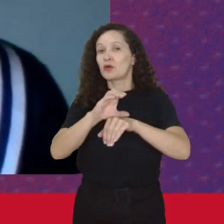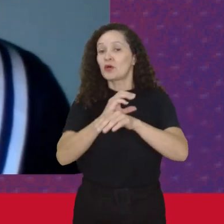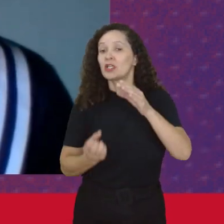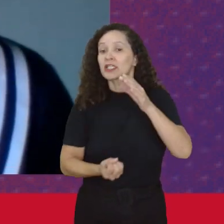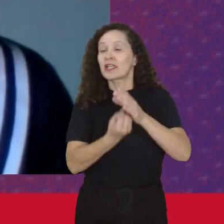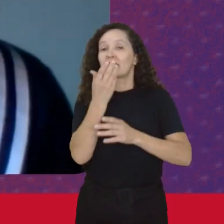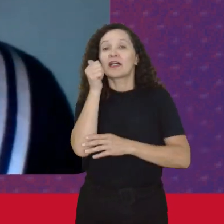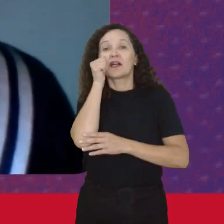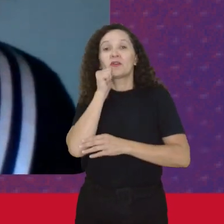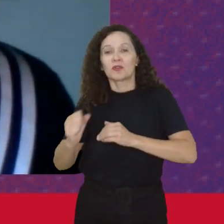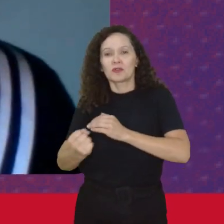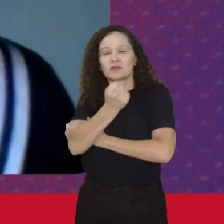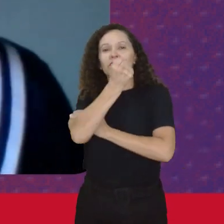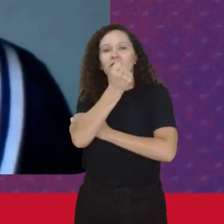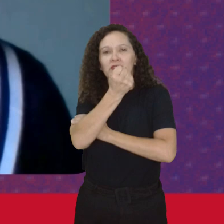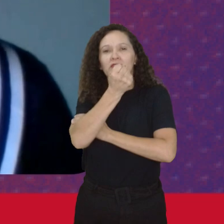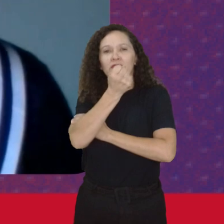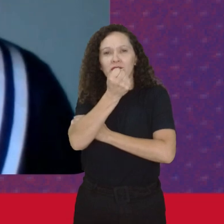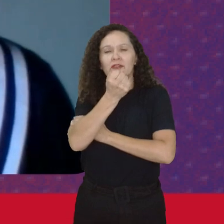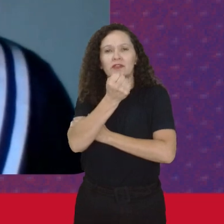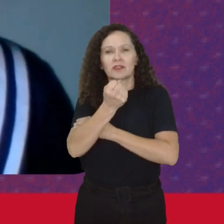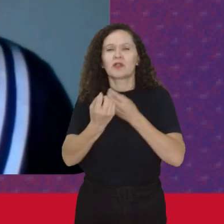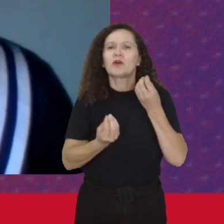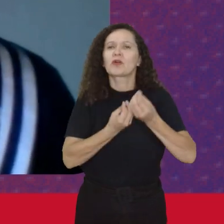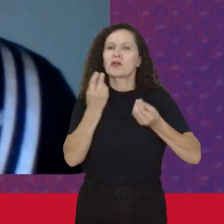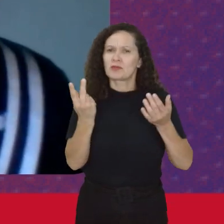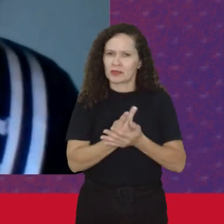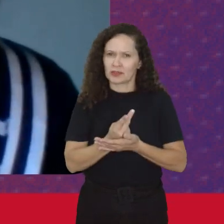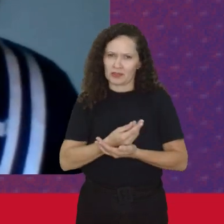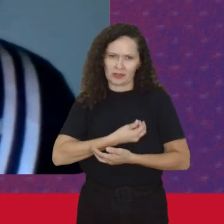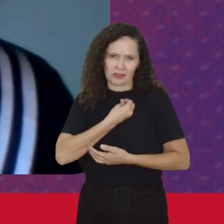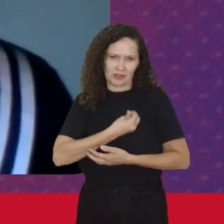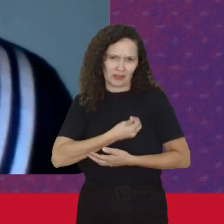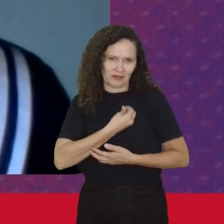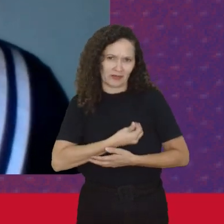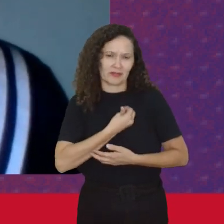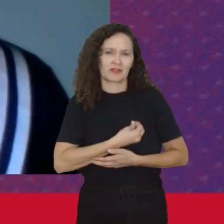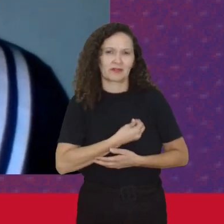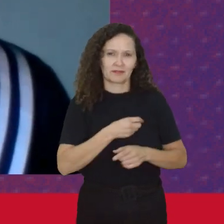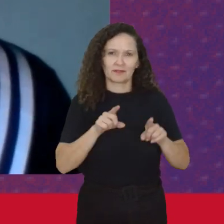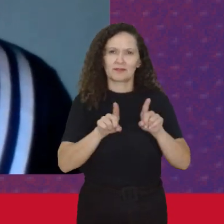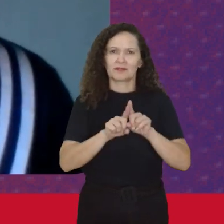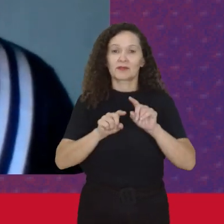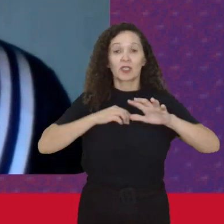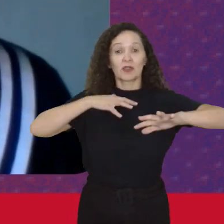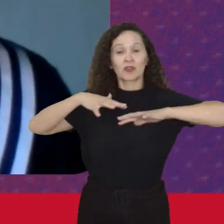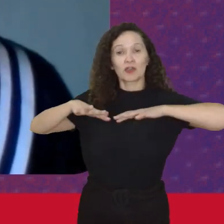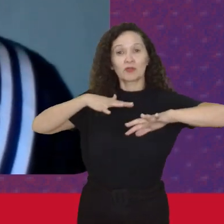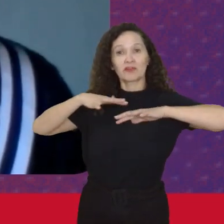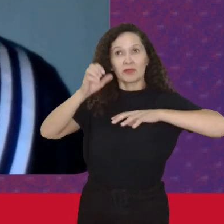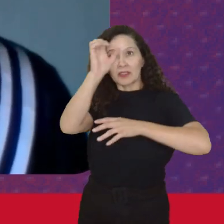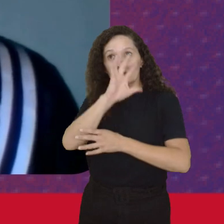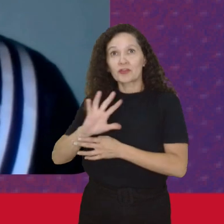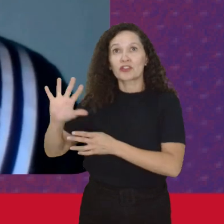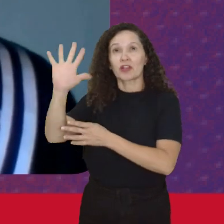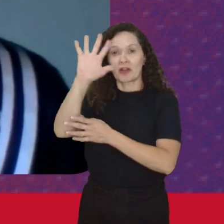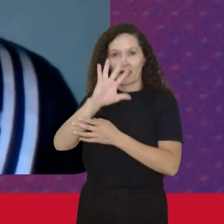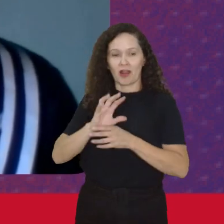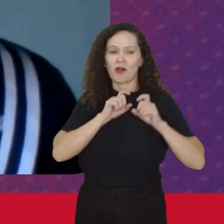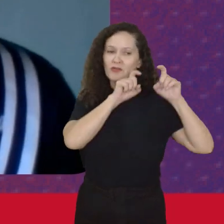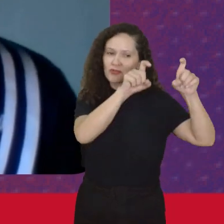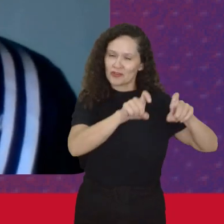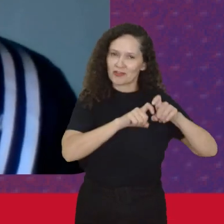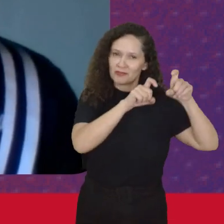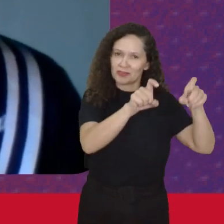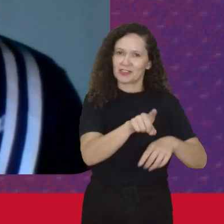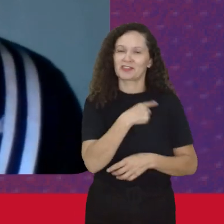feminista No movimento Camponês E na via campesina Que é o movimento Mais amplo De camponeses Que nós